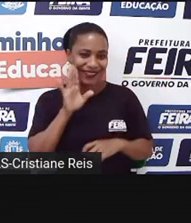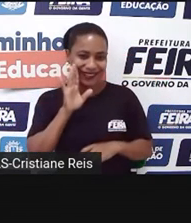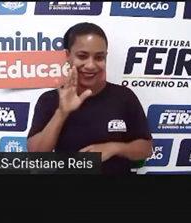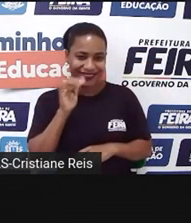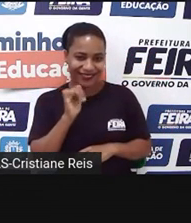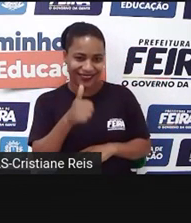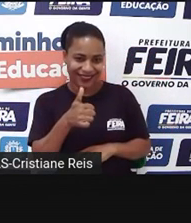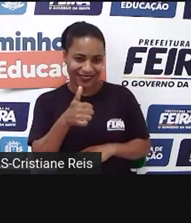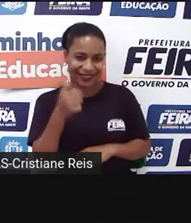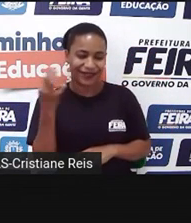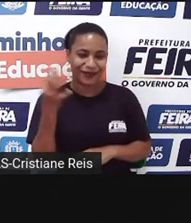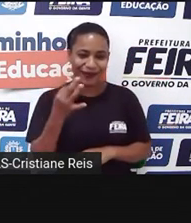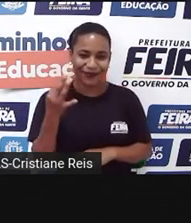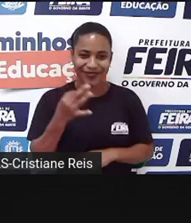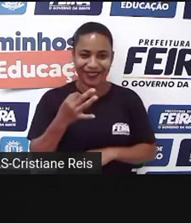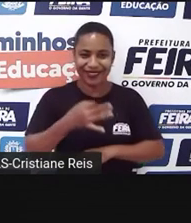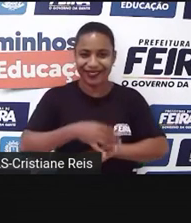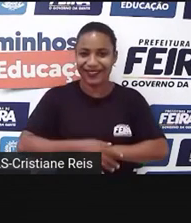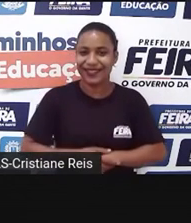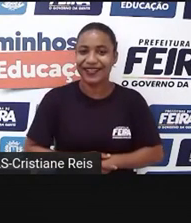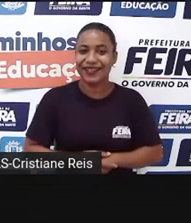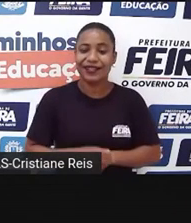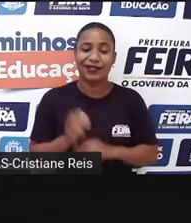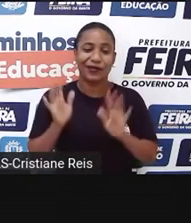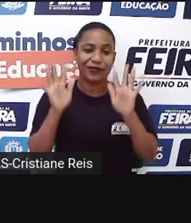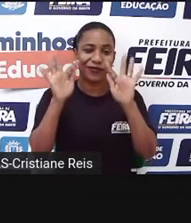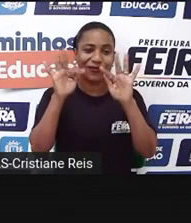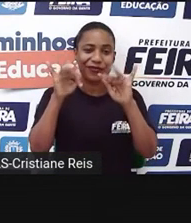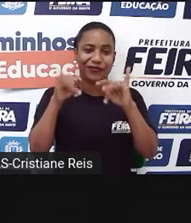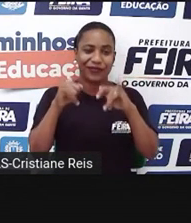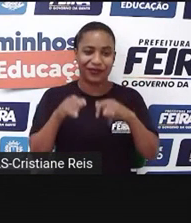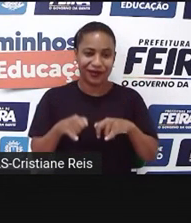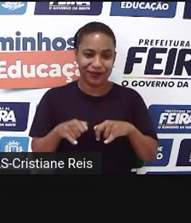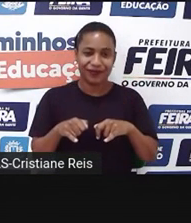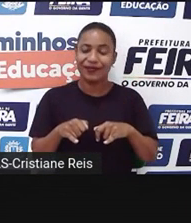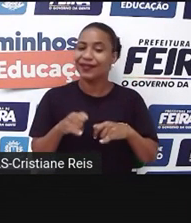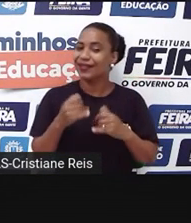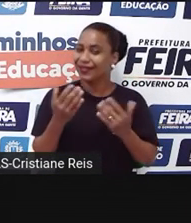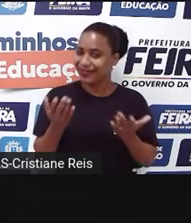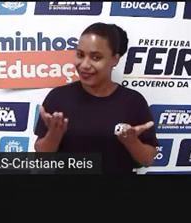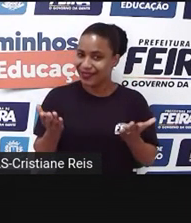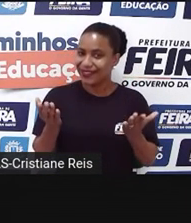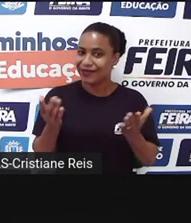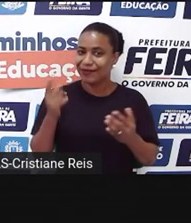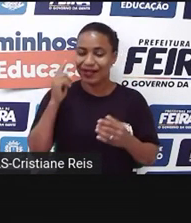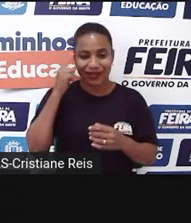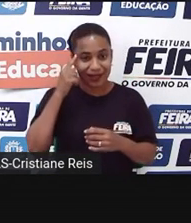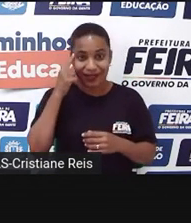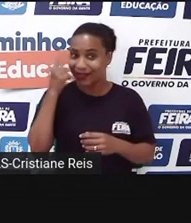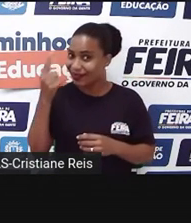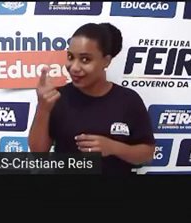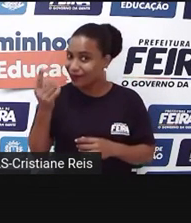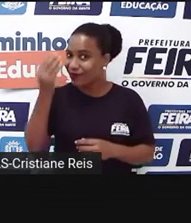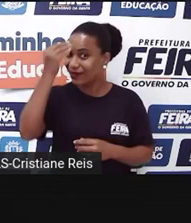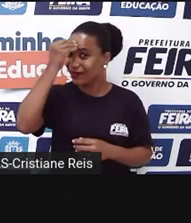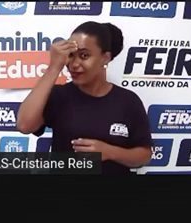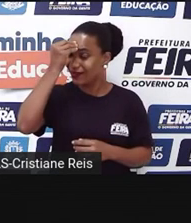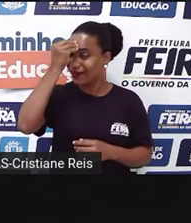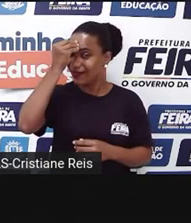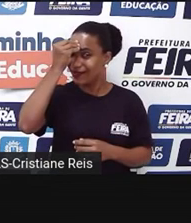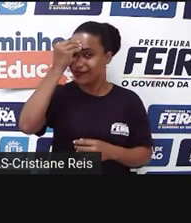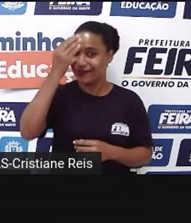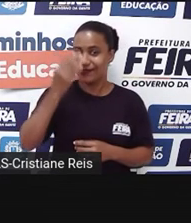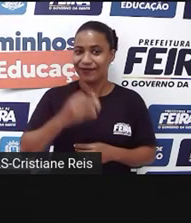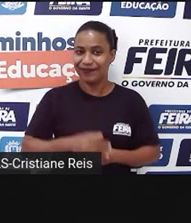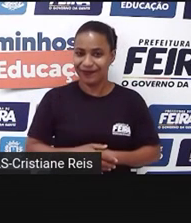students? E chegamos ao final de nossa aula e é claro que a gente não pode se esquecer do nosso lema, não é? Learning English